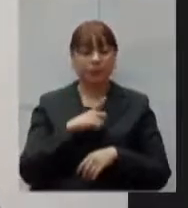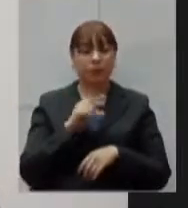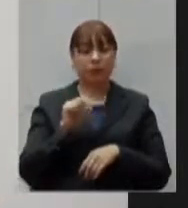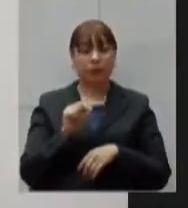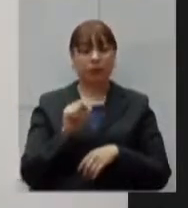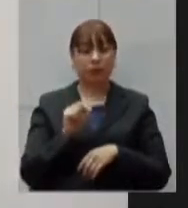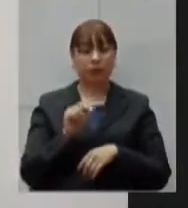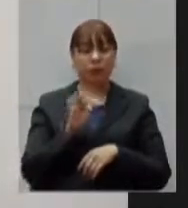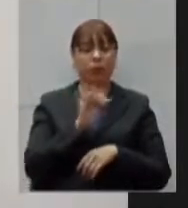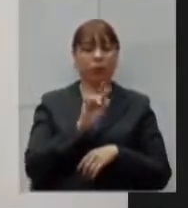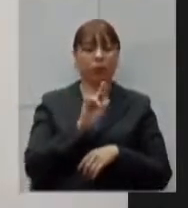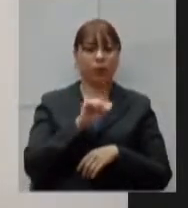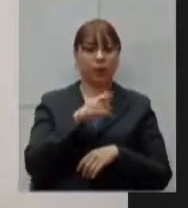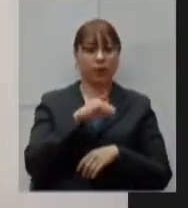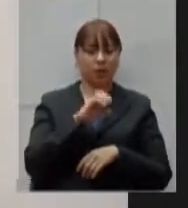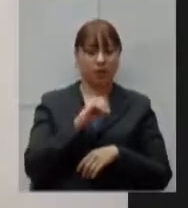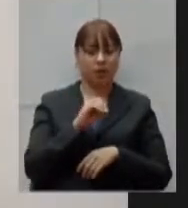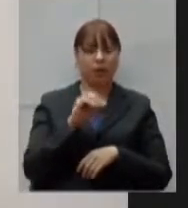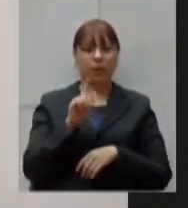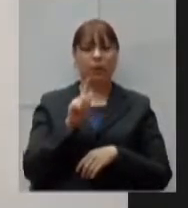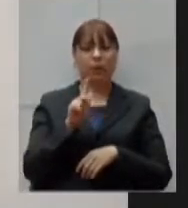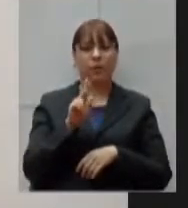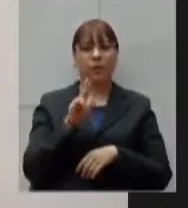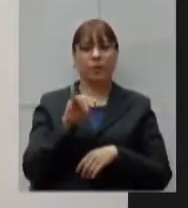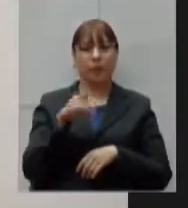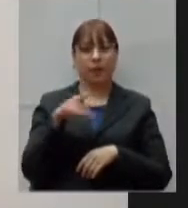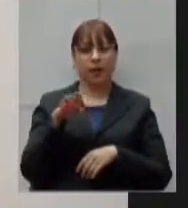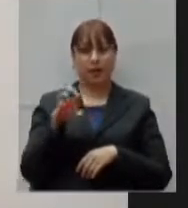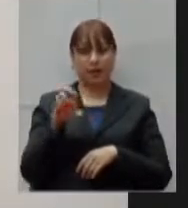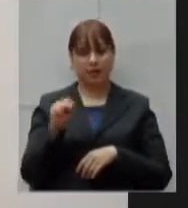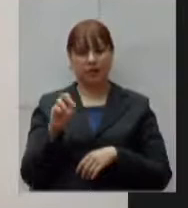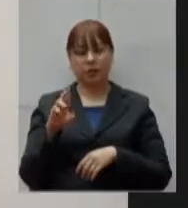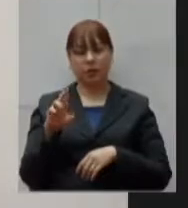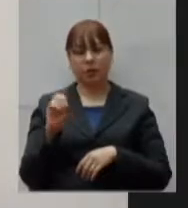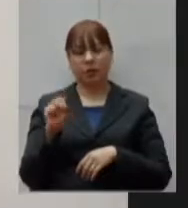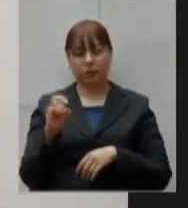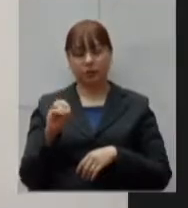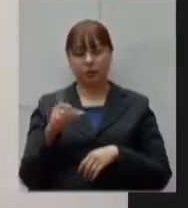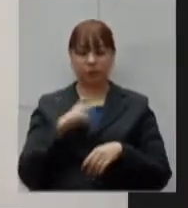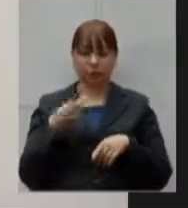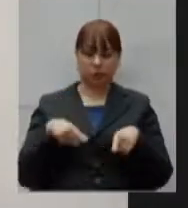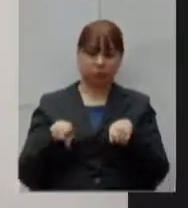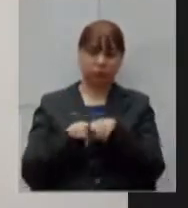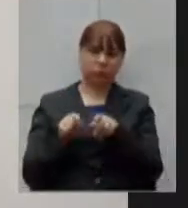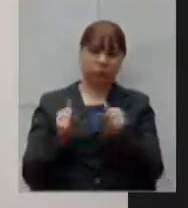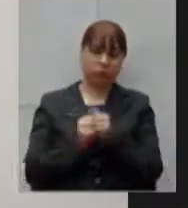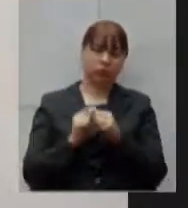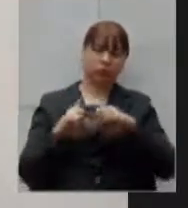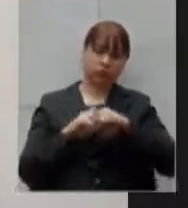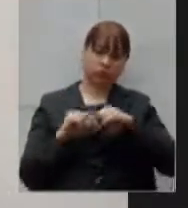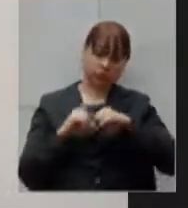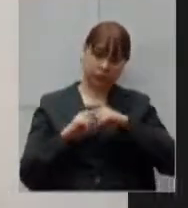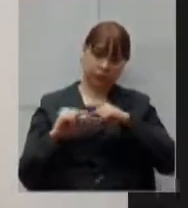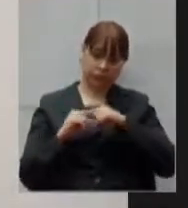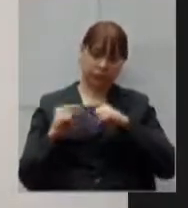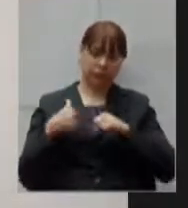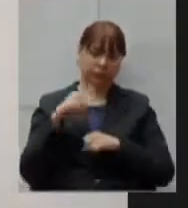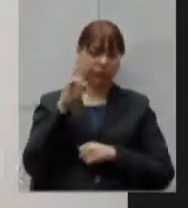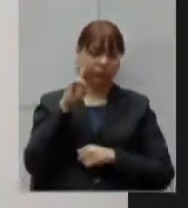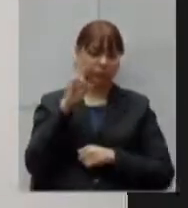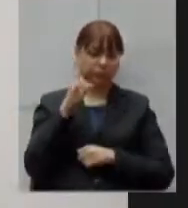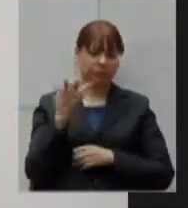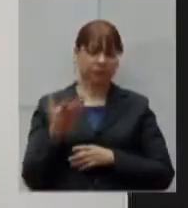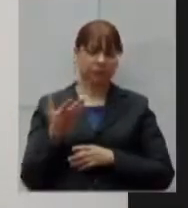fundação Guimarães Rosa via superintendência central de parcerias da CEPLAG eu me lembrei muito